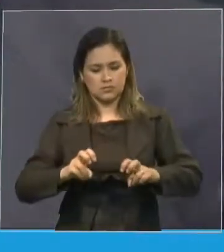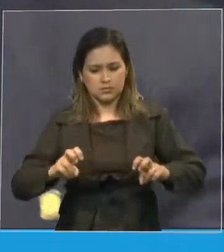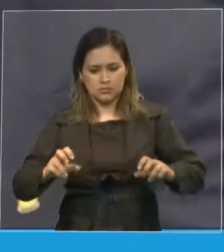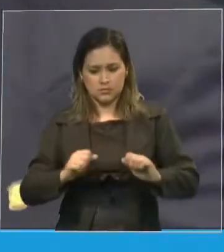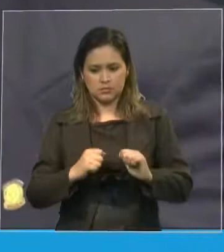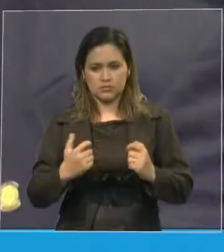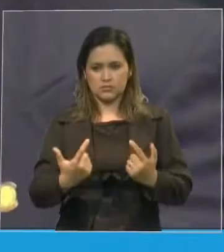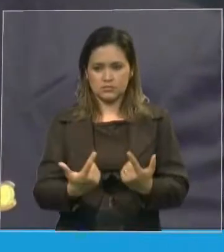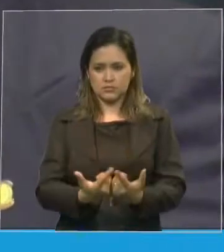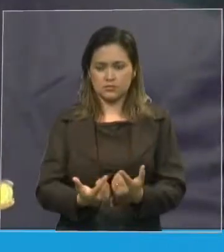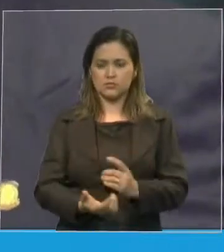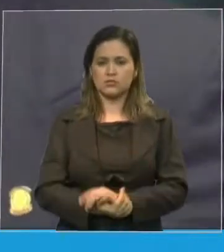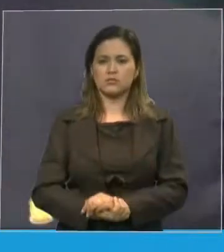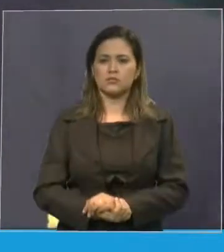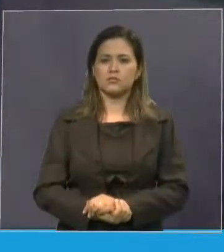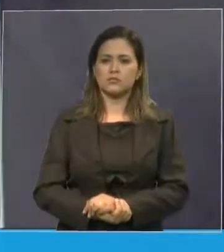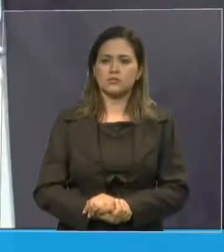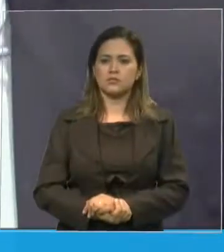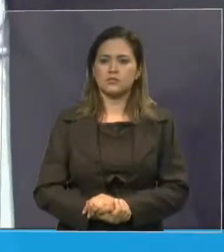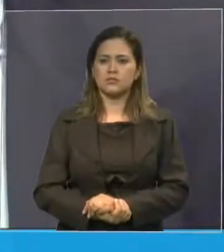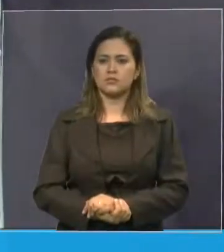Senhora presidente,